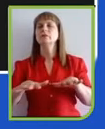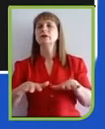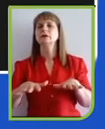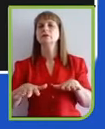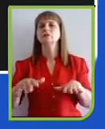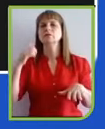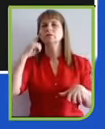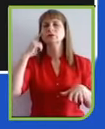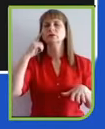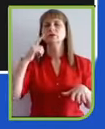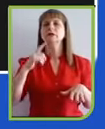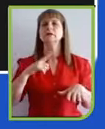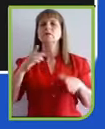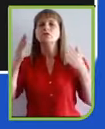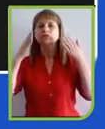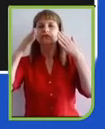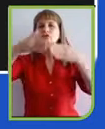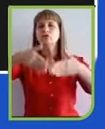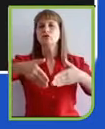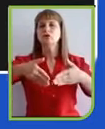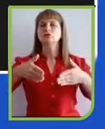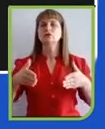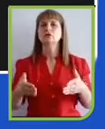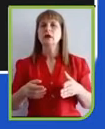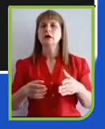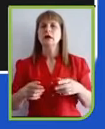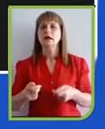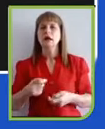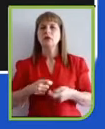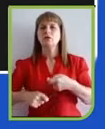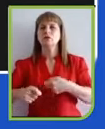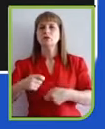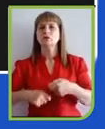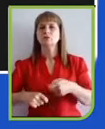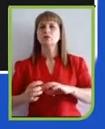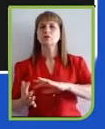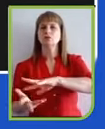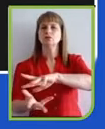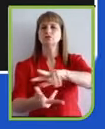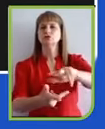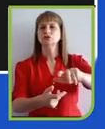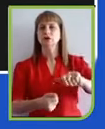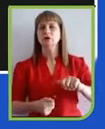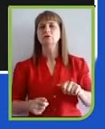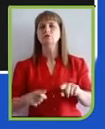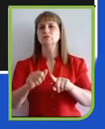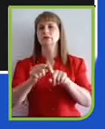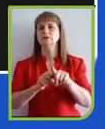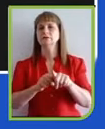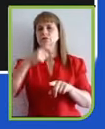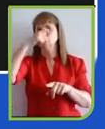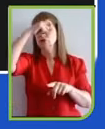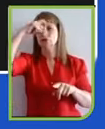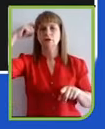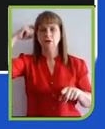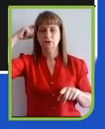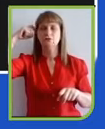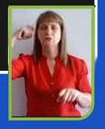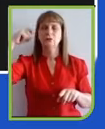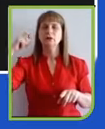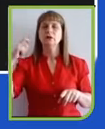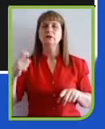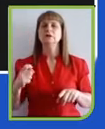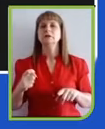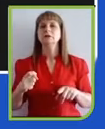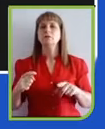Mundial agora em janeiro. Então, o propósito antes do lucro acabou virando quase que